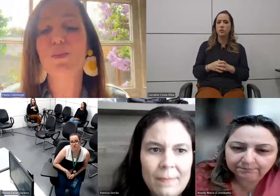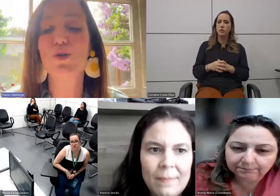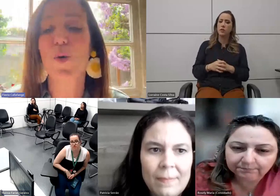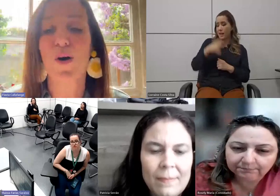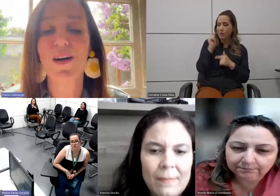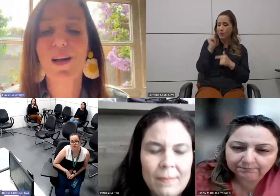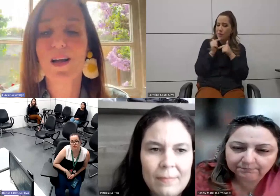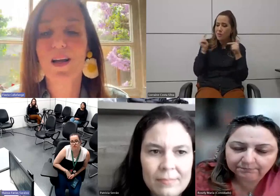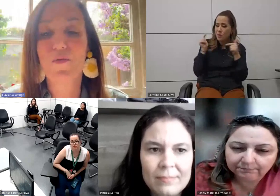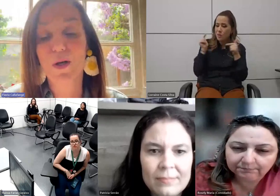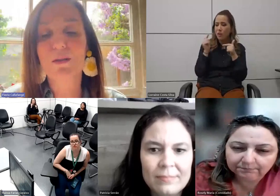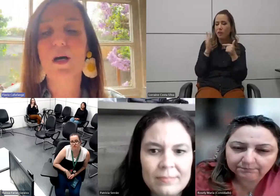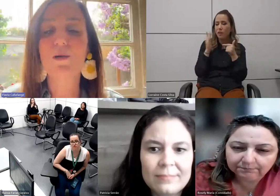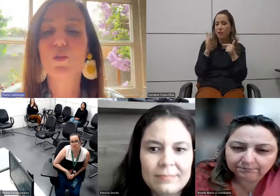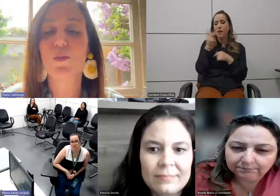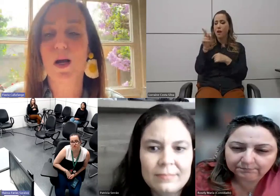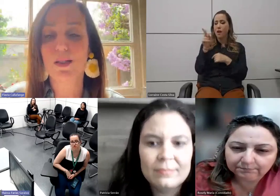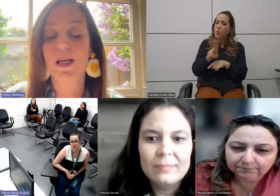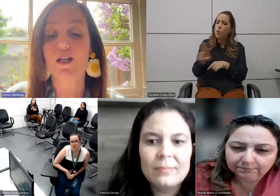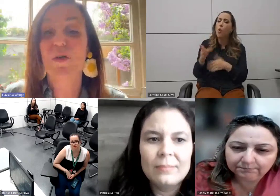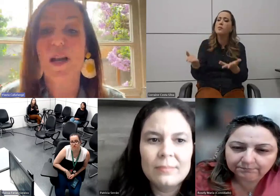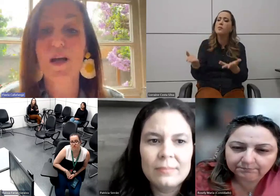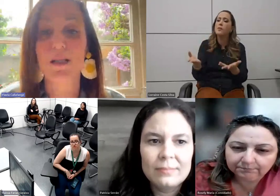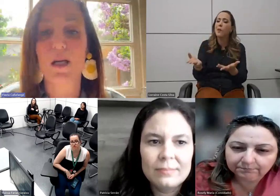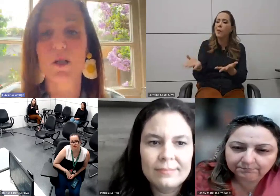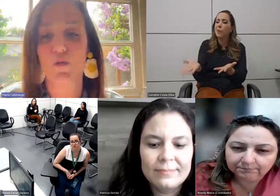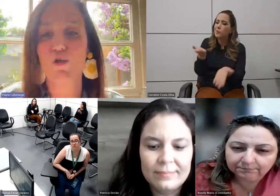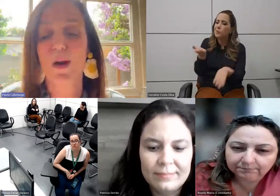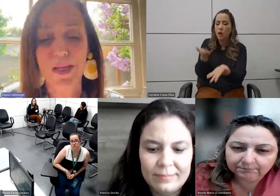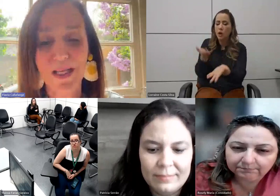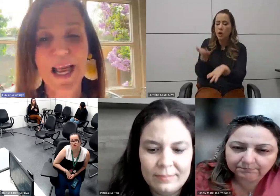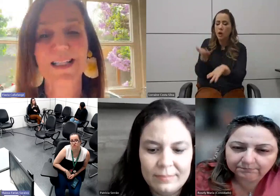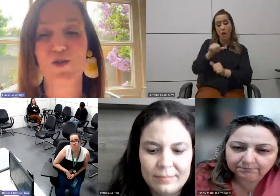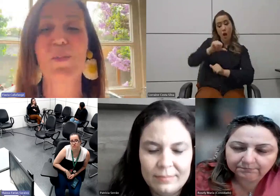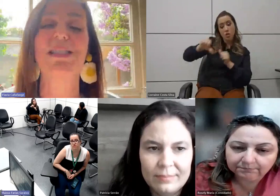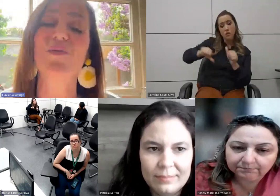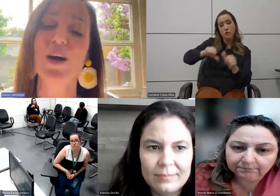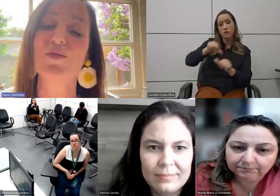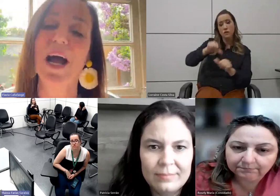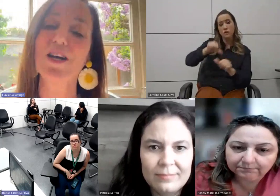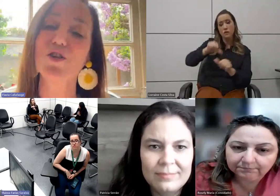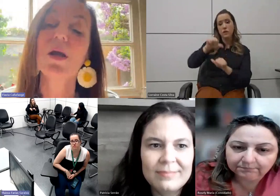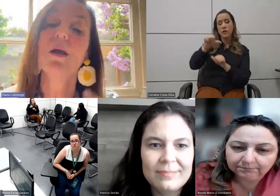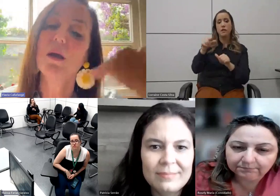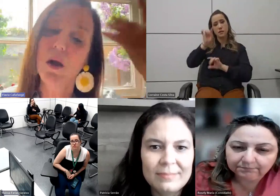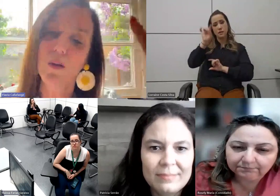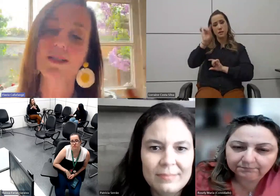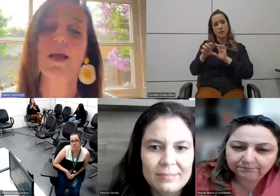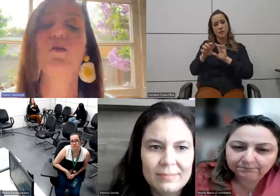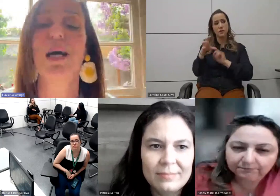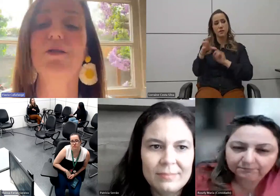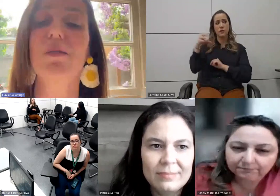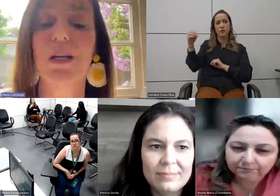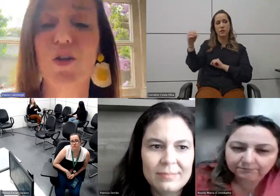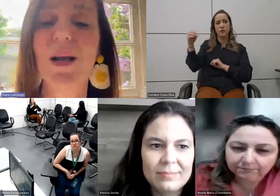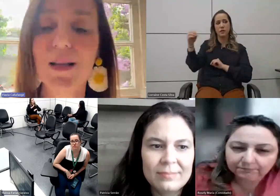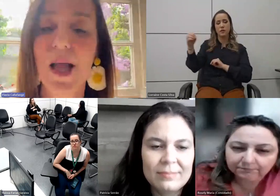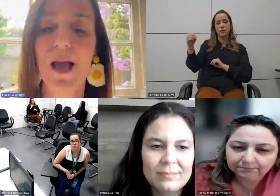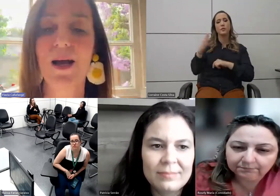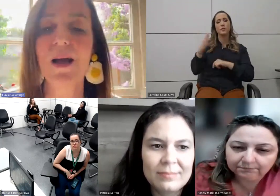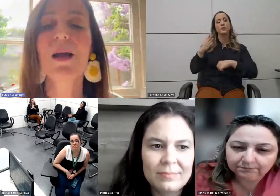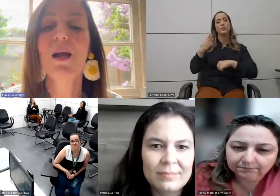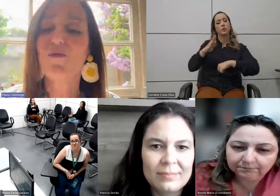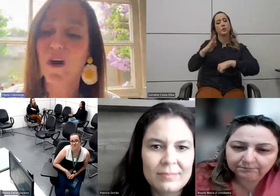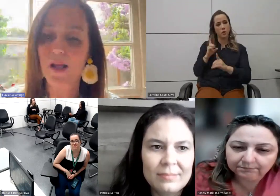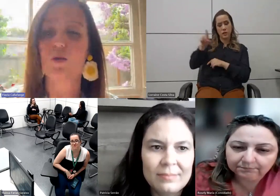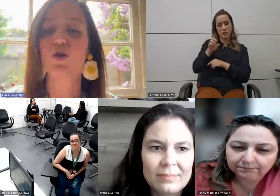O mundo dela mudou. E foi tanto, assim, a diferença que isso fez para mim nessa específica viagem, que eu entrei em contato com eles na